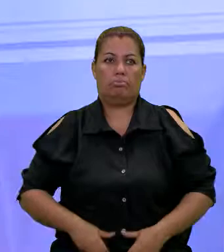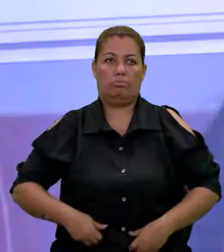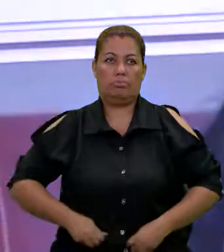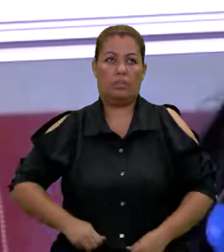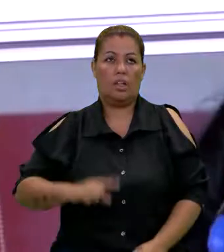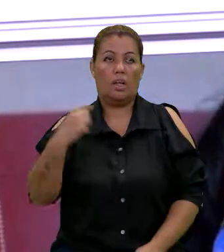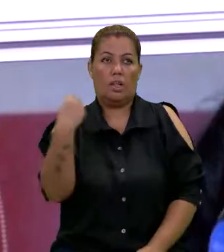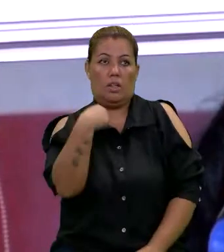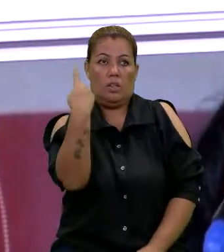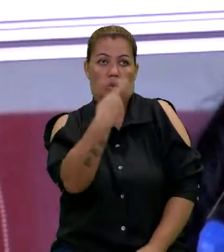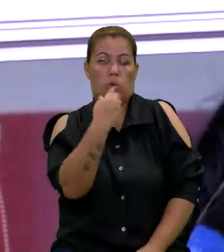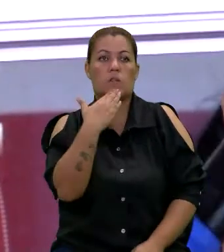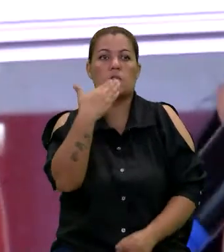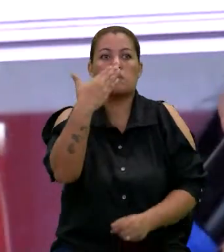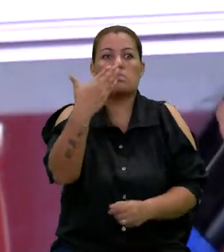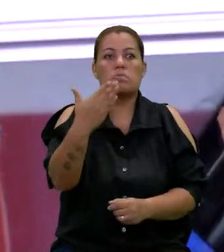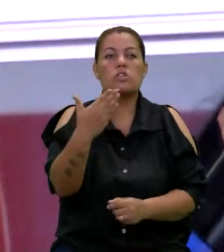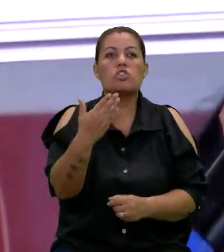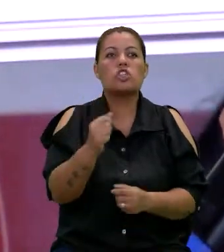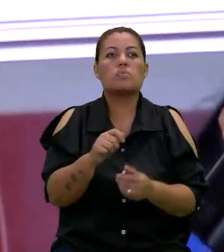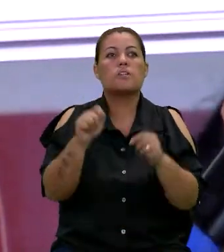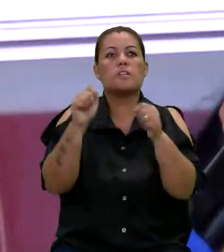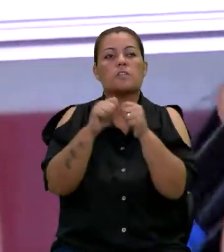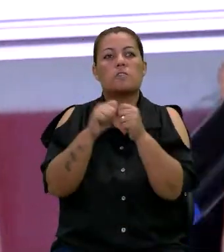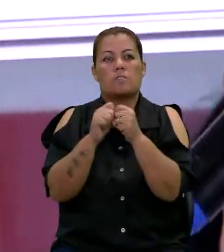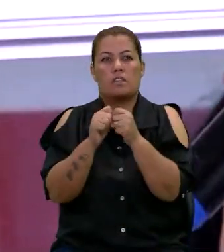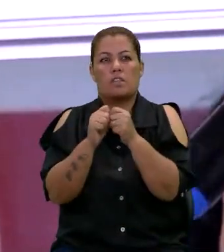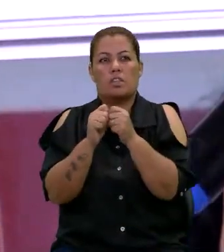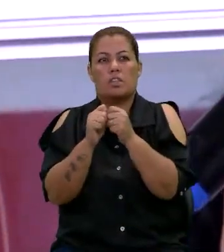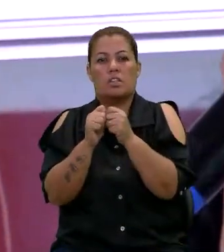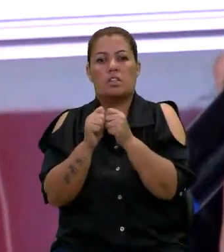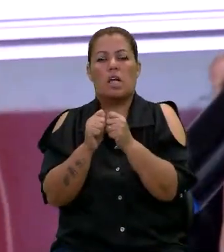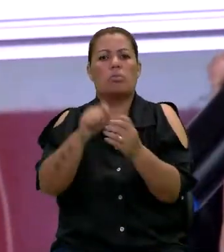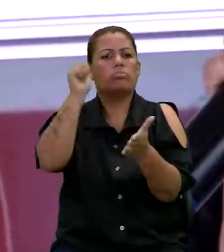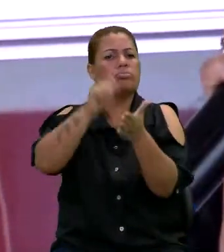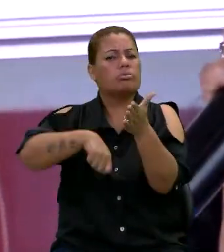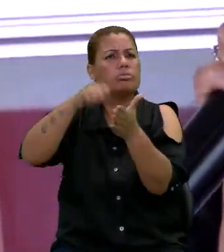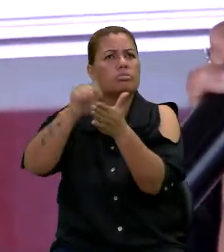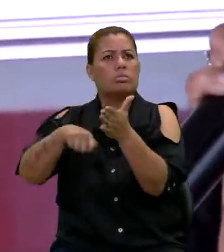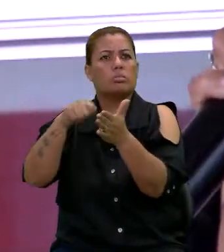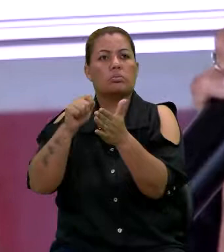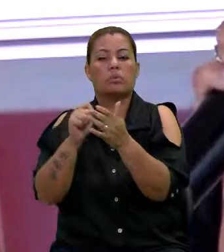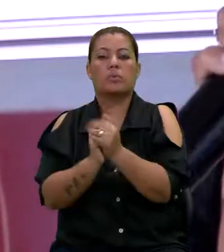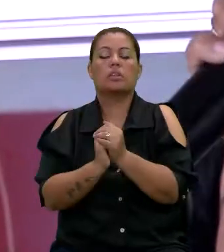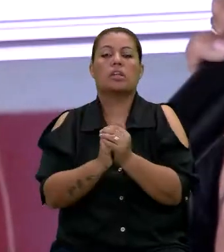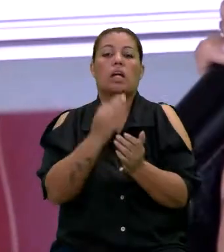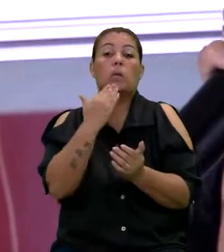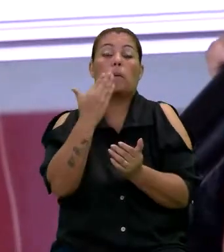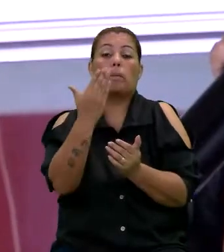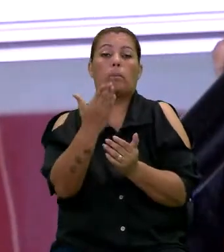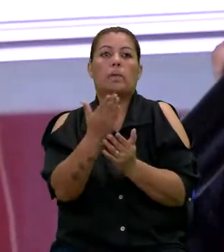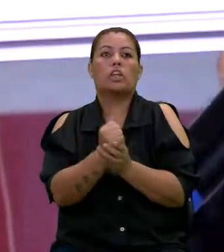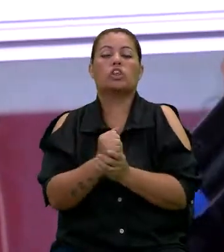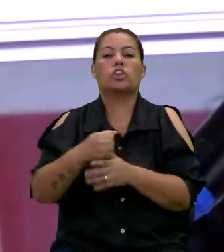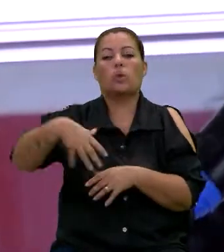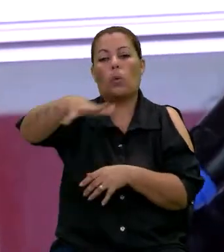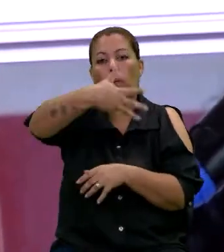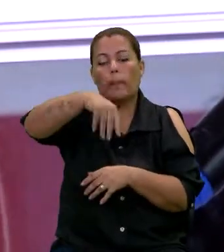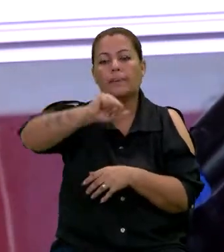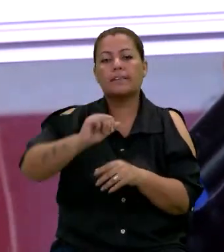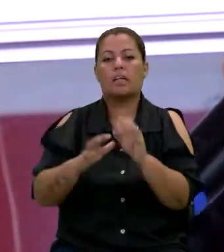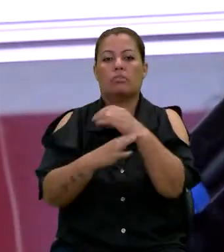Nós pedimos, fizemos um abaixo-assinado solicitando um centro de